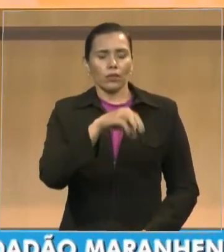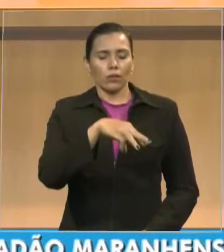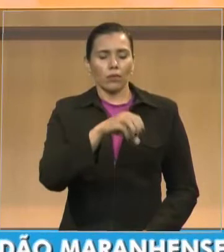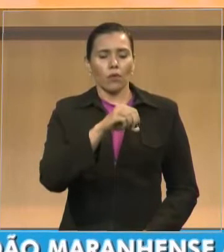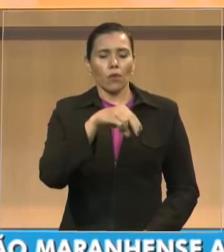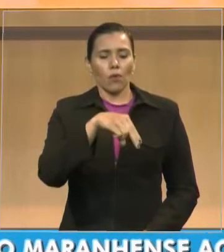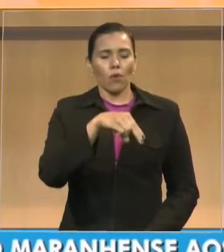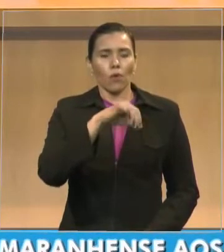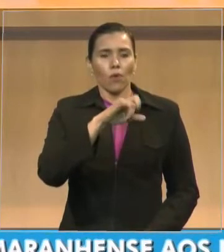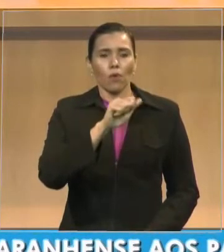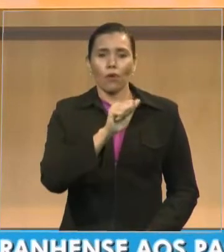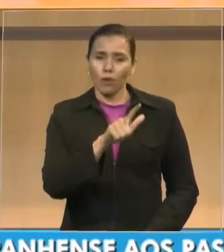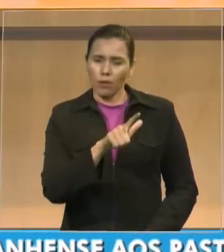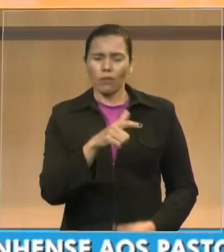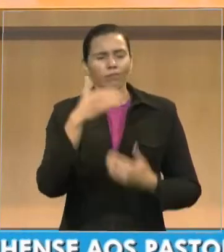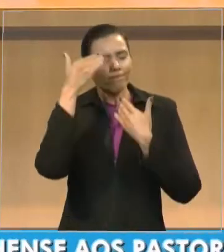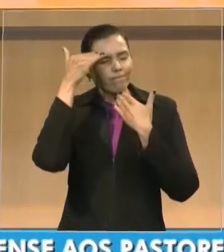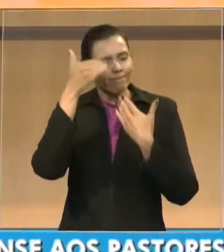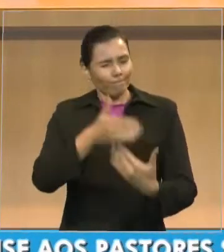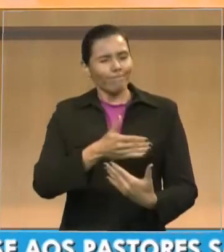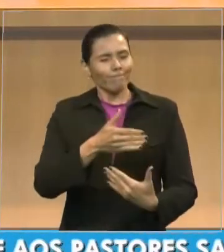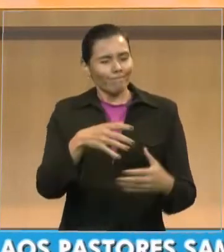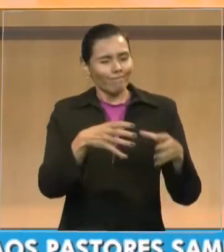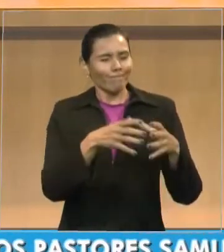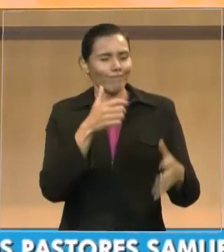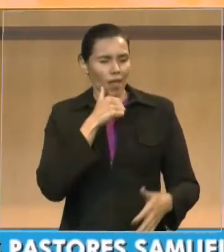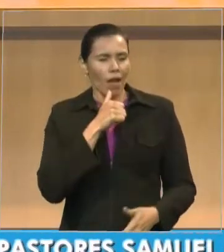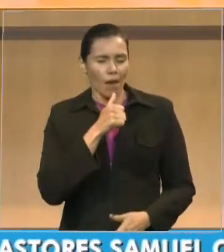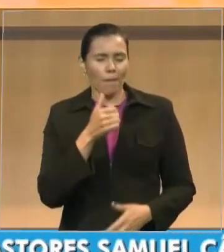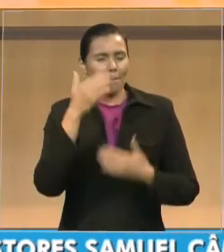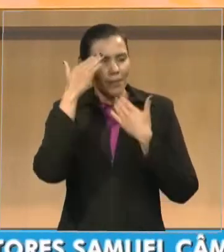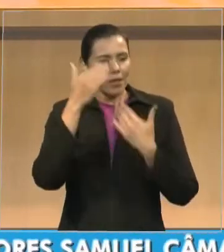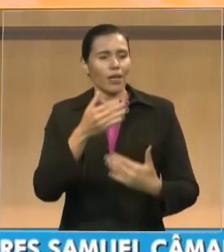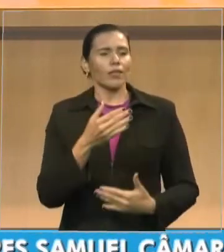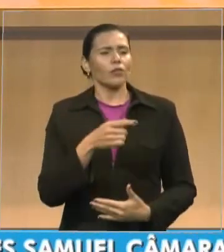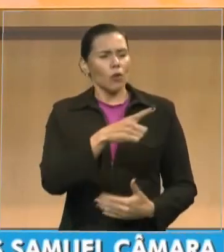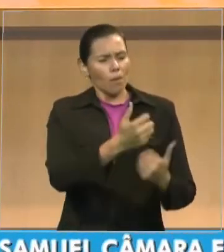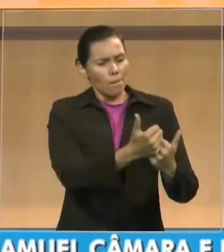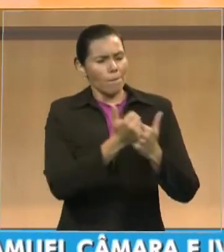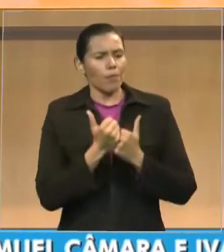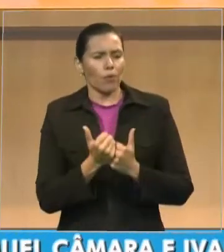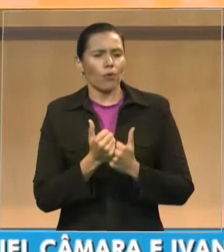meninas pelo apoio de vocês sem vocês nós não faríamos